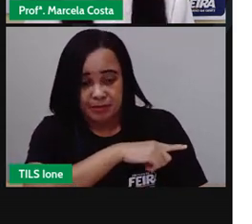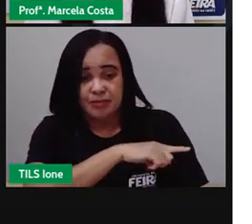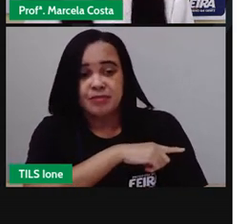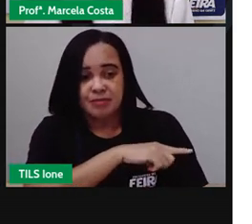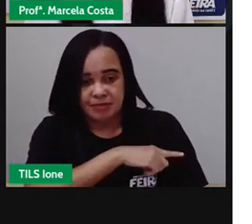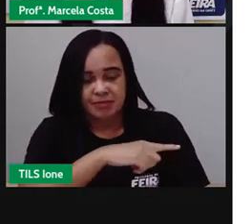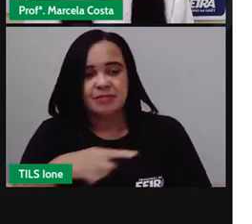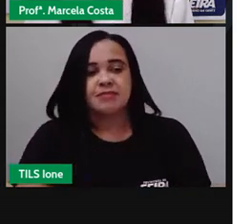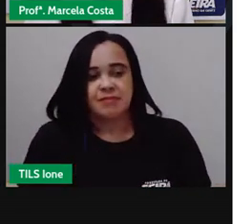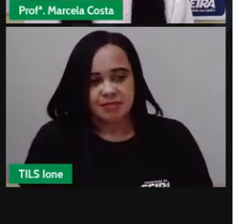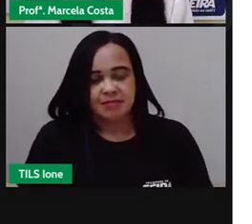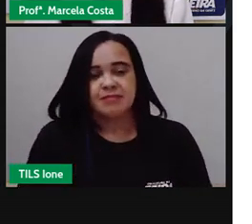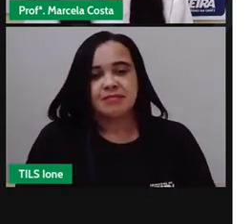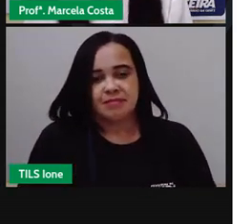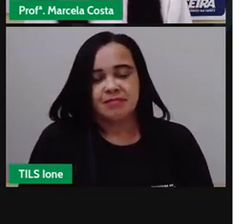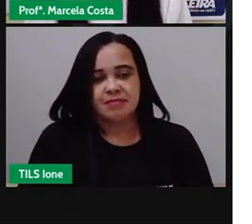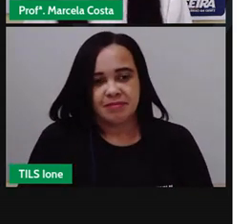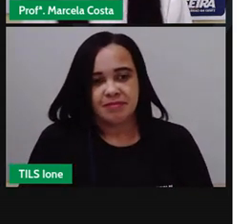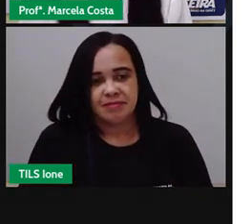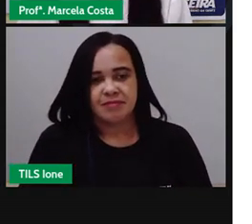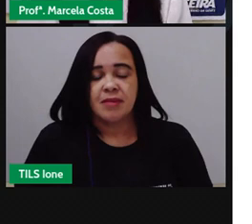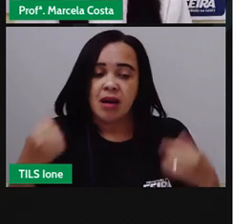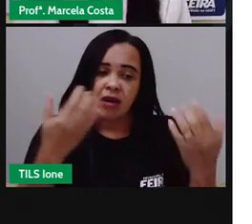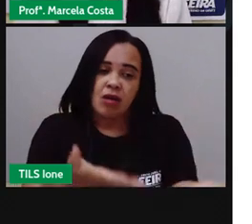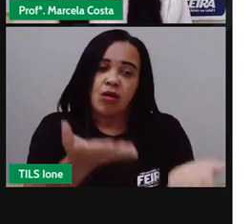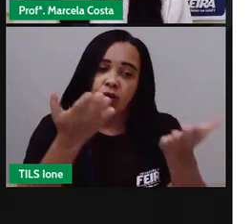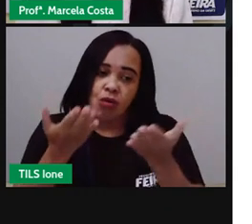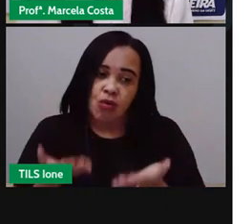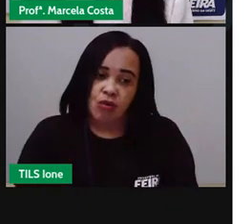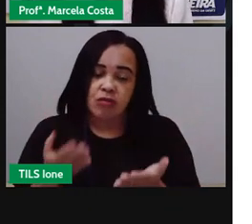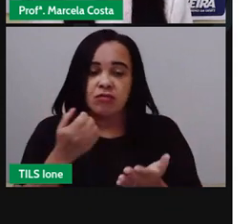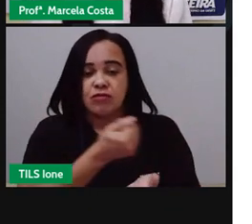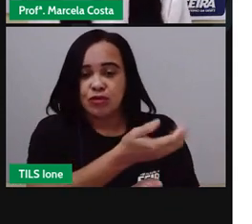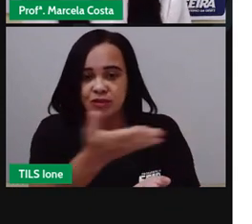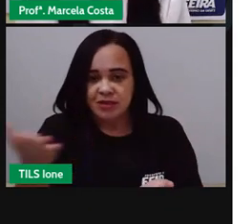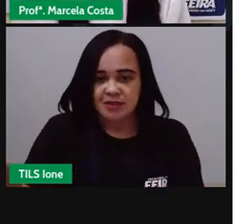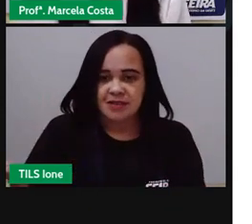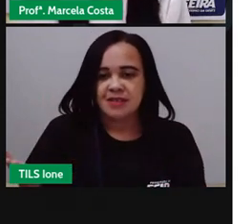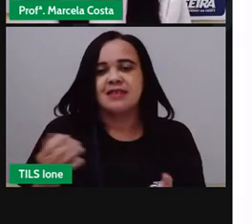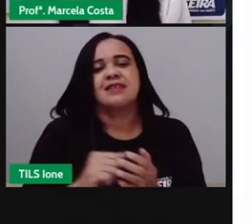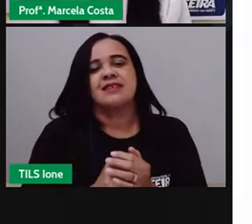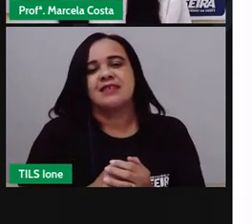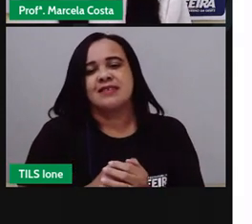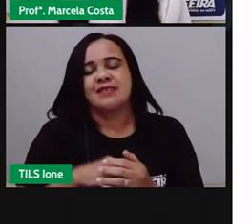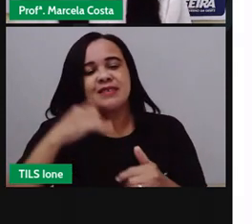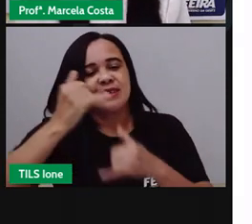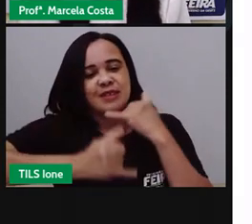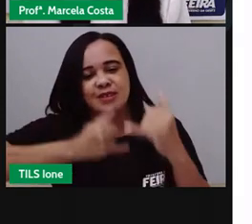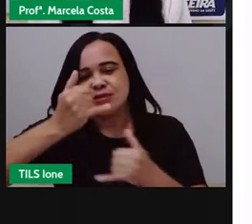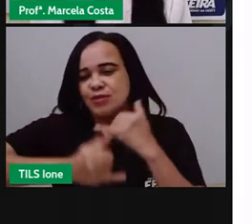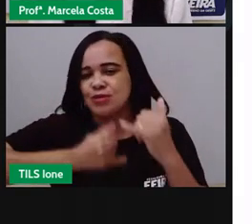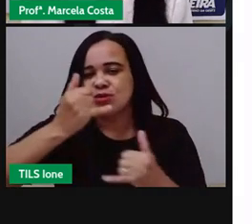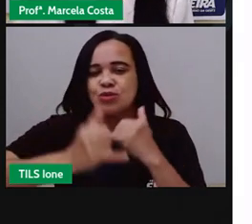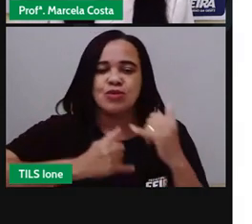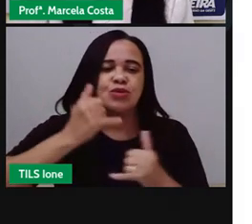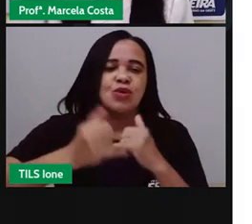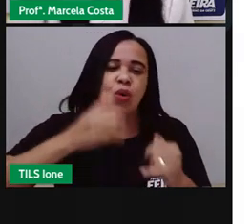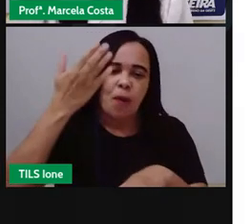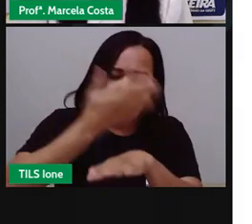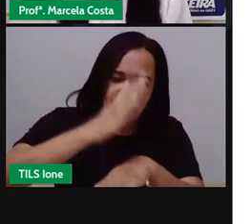agora vou convidar vocês a colocar esse conhecimento em prática que a gente